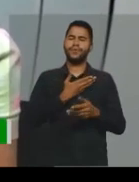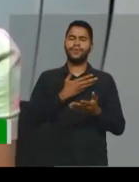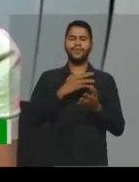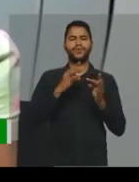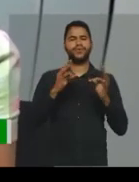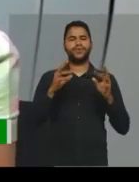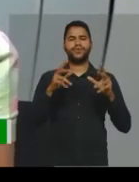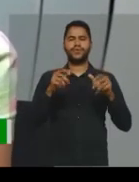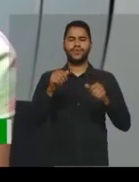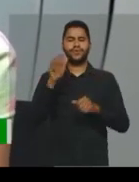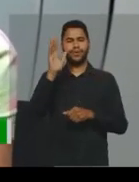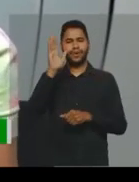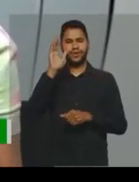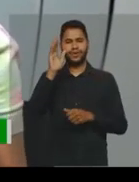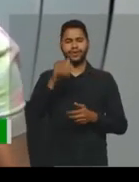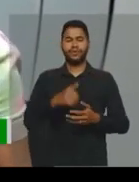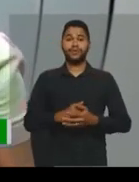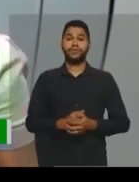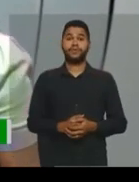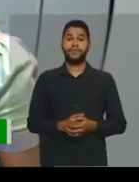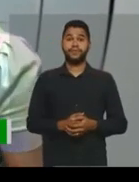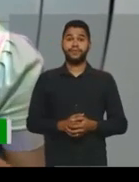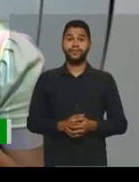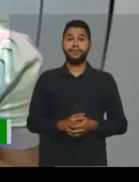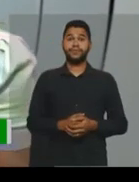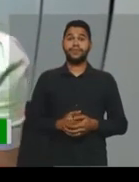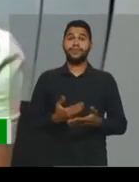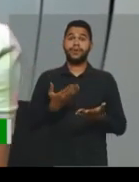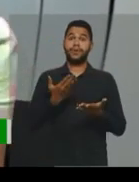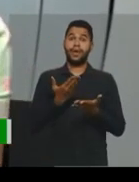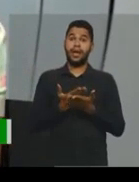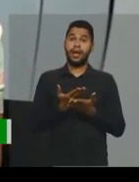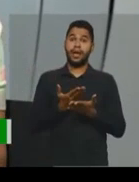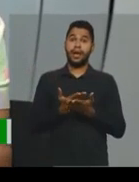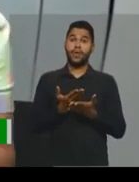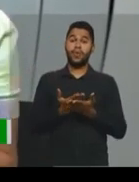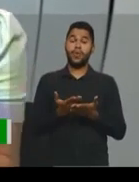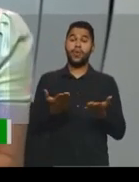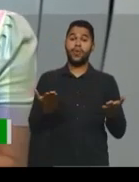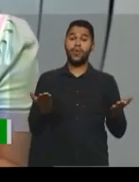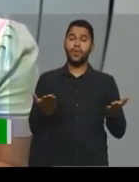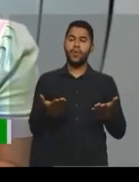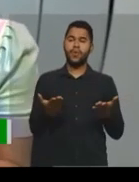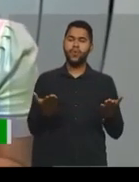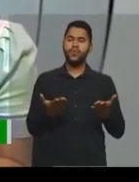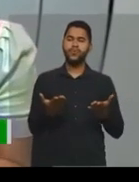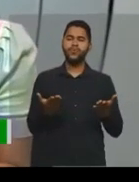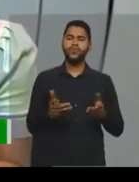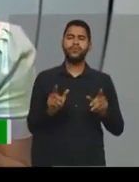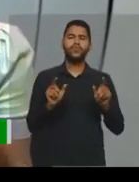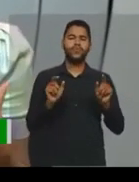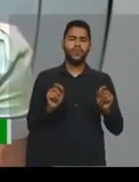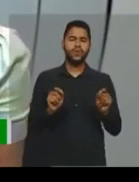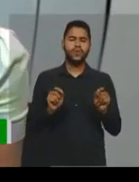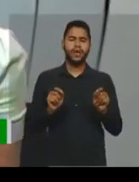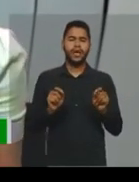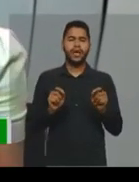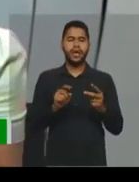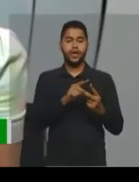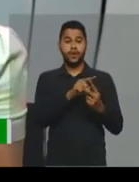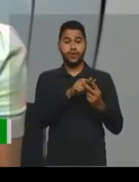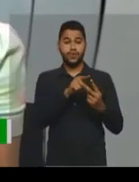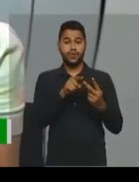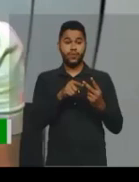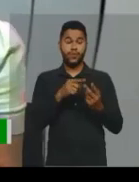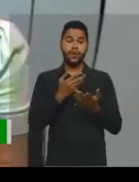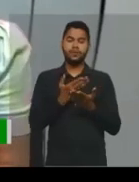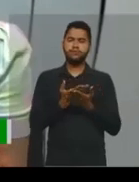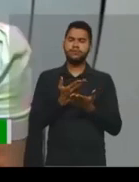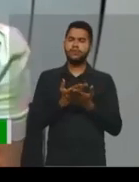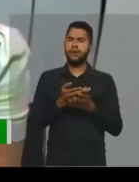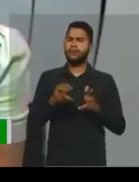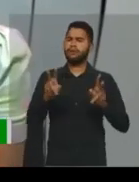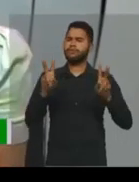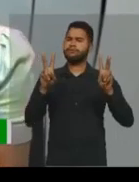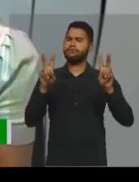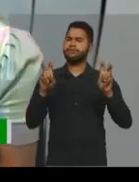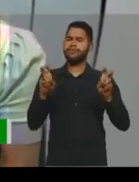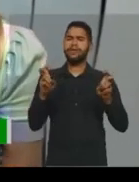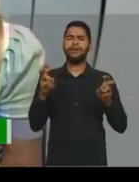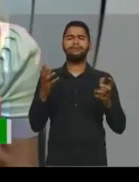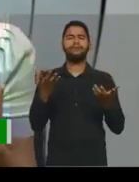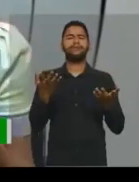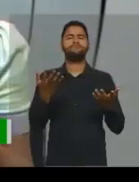que estão aí nos assistindo. Então, na aula de hoje, eu trabalhei duas aulas, um tema muito